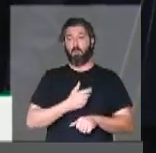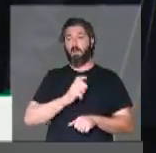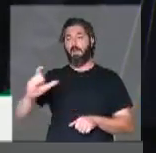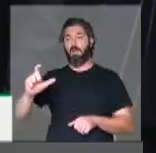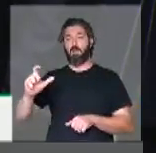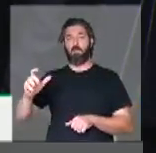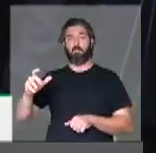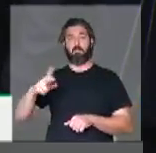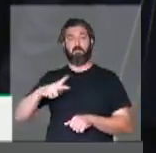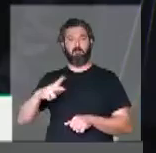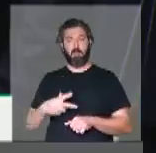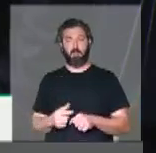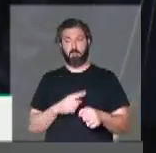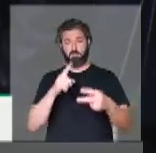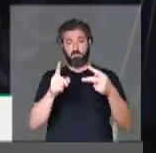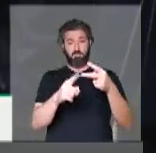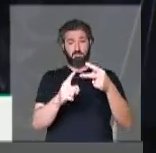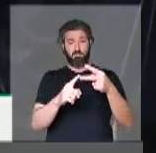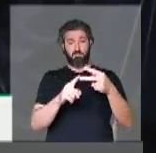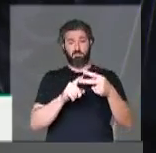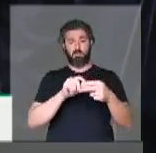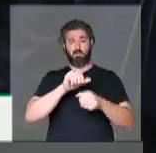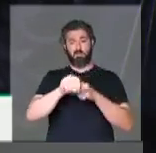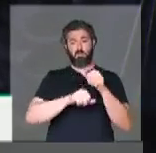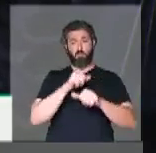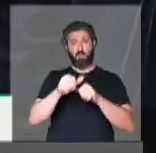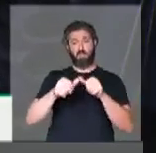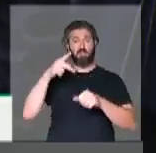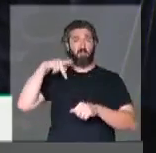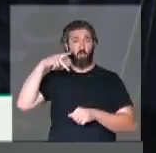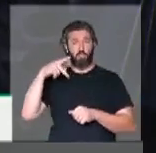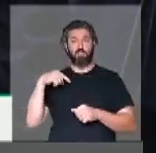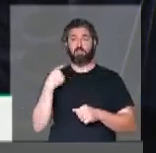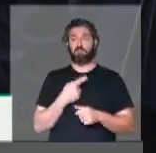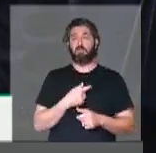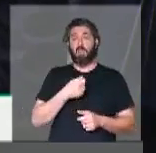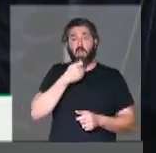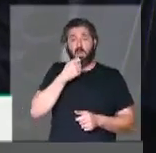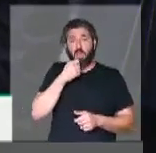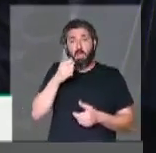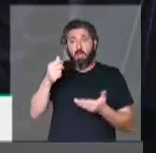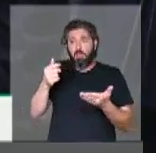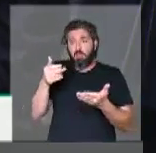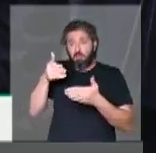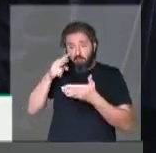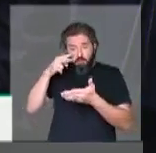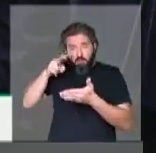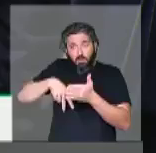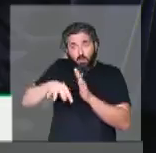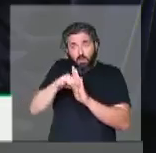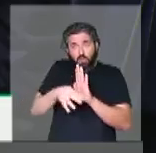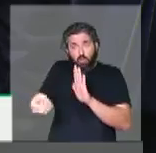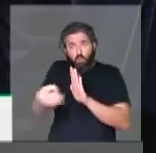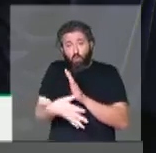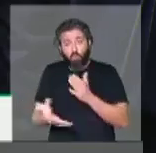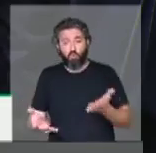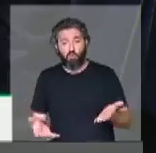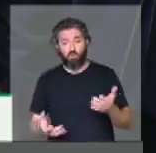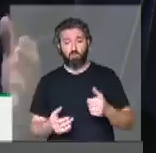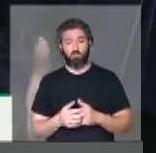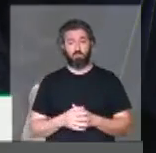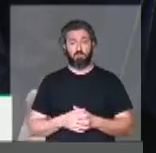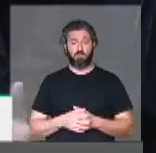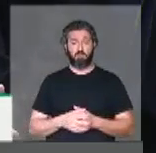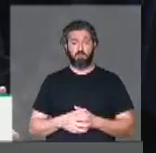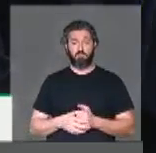para interesses privados. E dois, do reforma política, nós sequer temos acesso ao novo texto que está sendo